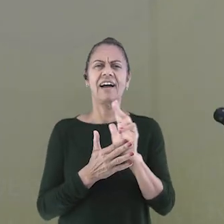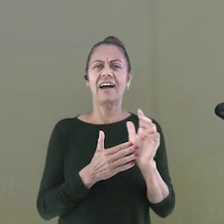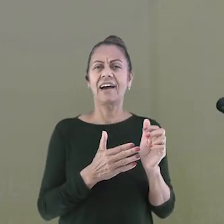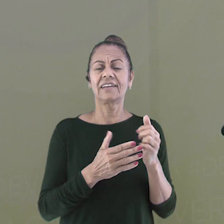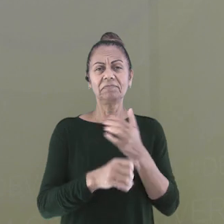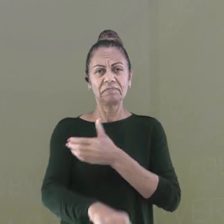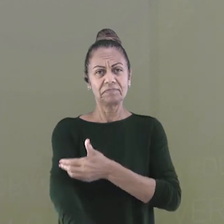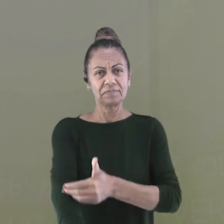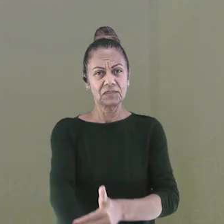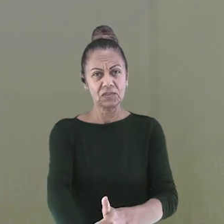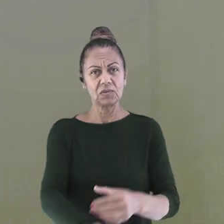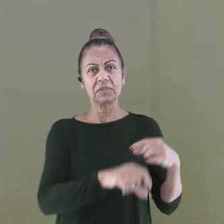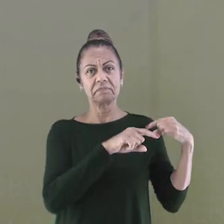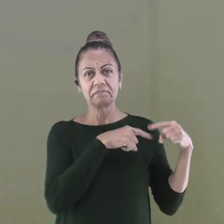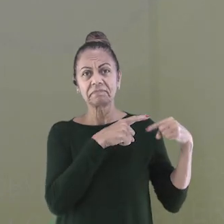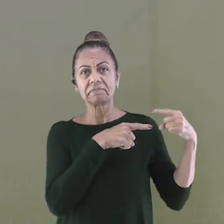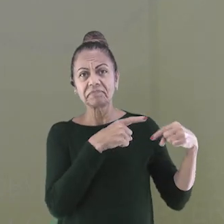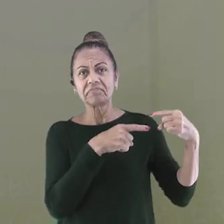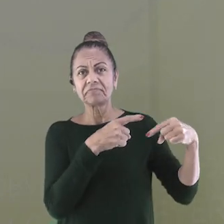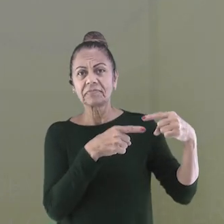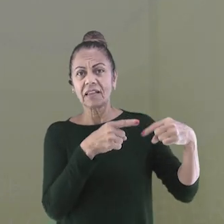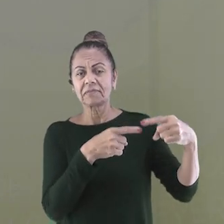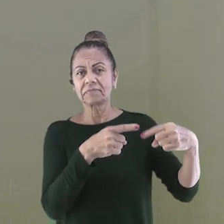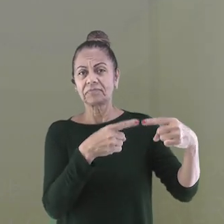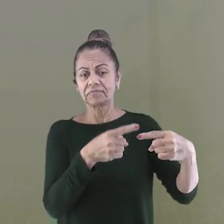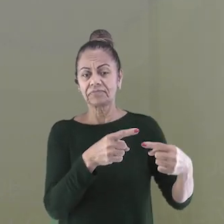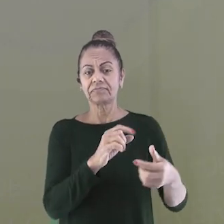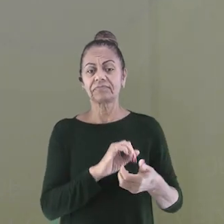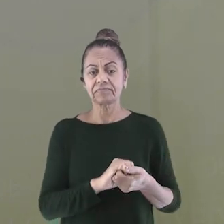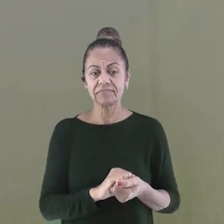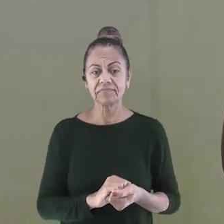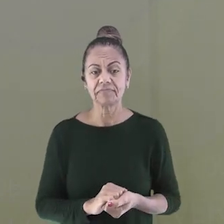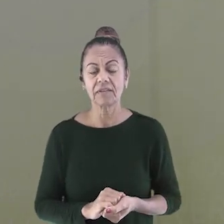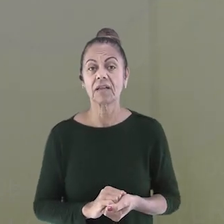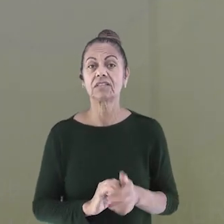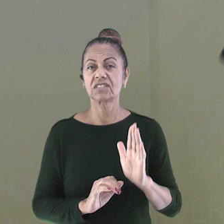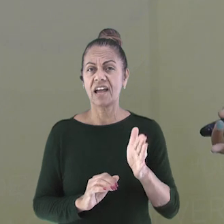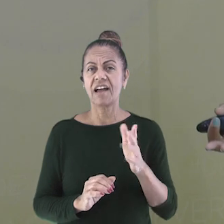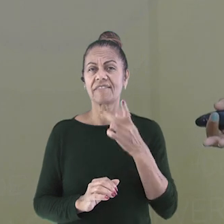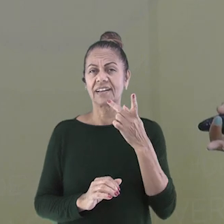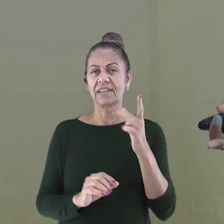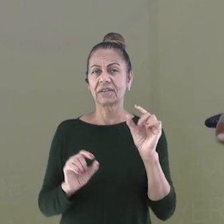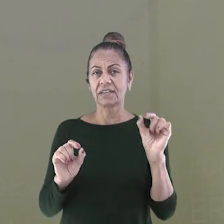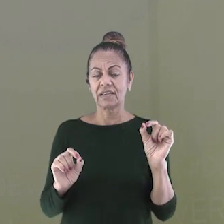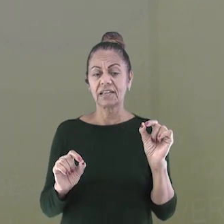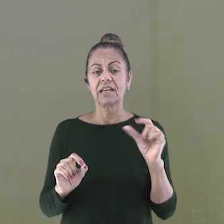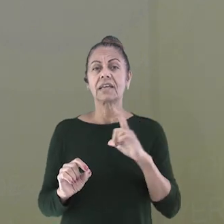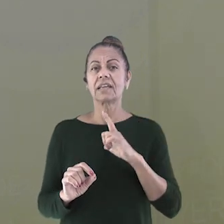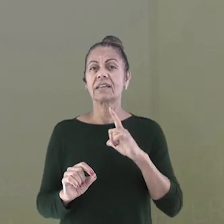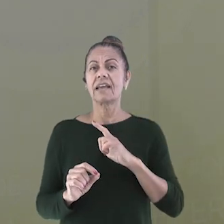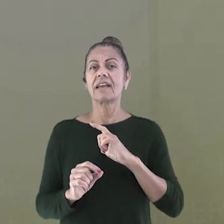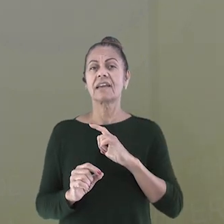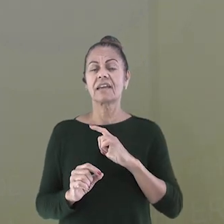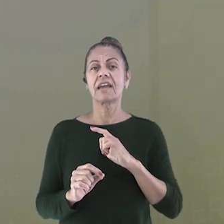série de costumes passados, às vezes, de geração em geração. Comentei durante a aula que as regiões